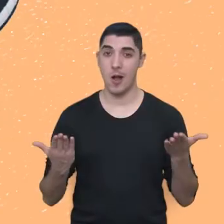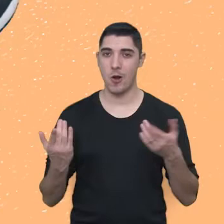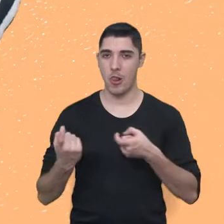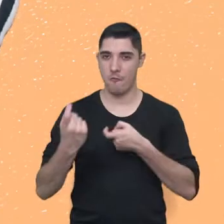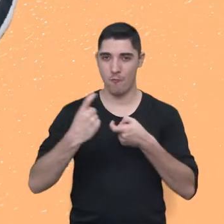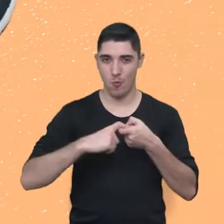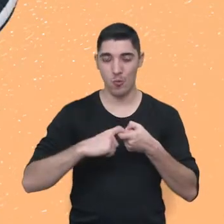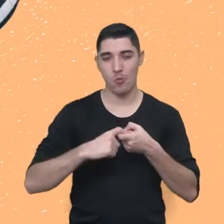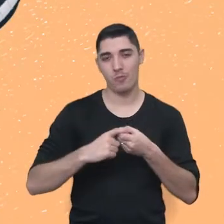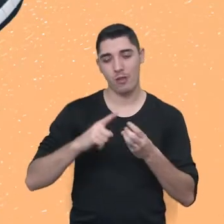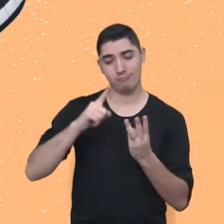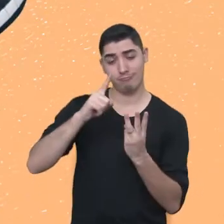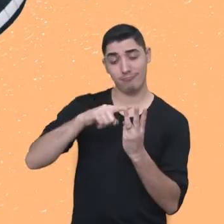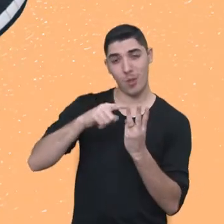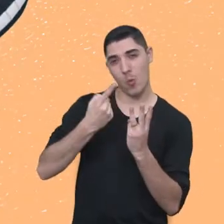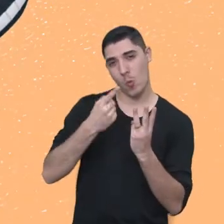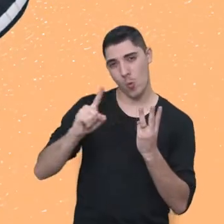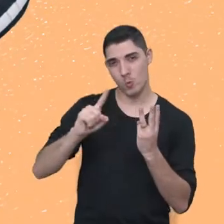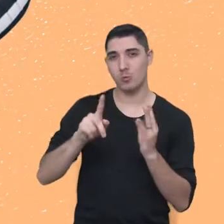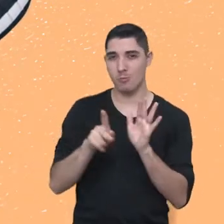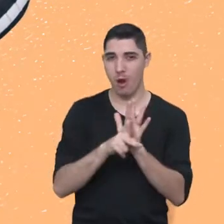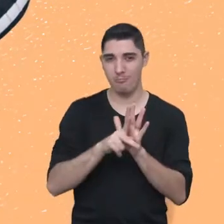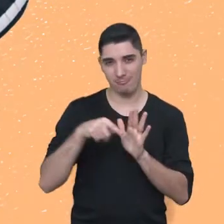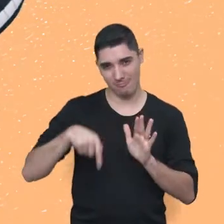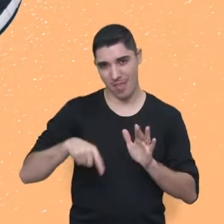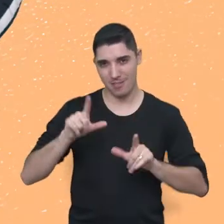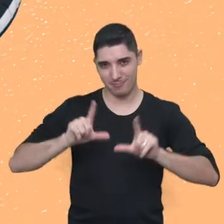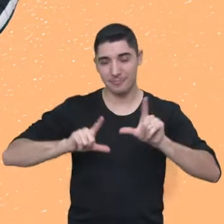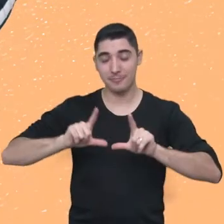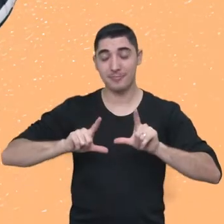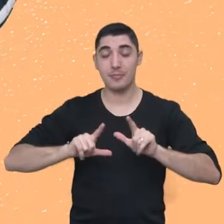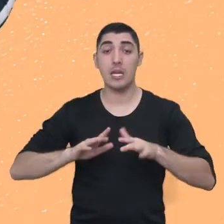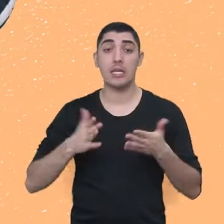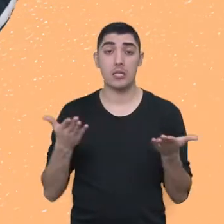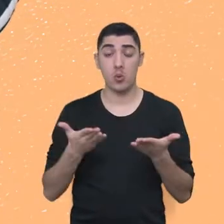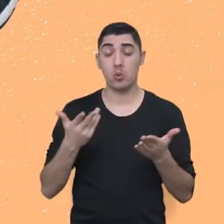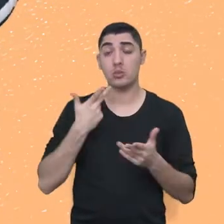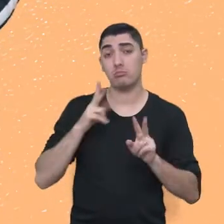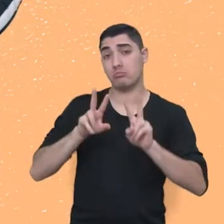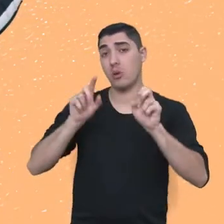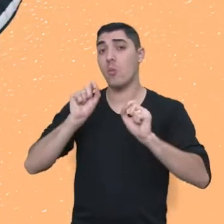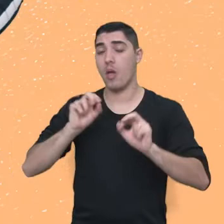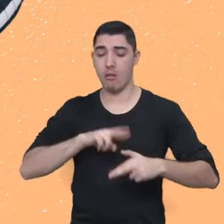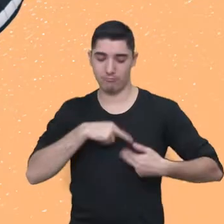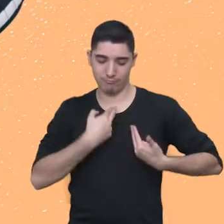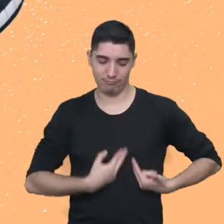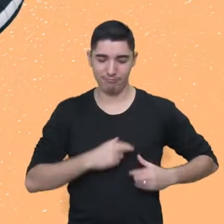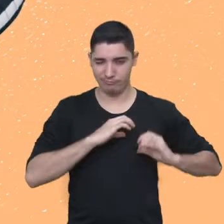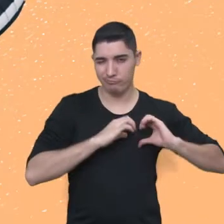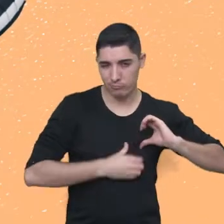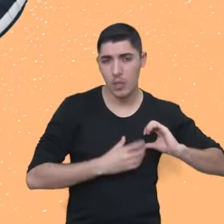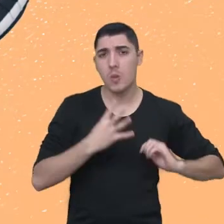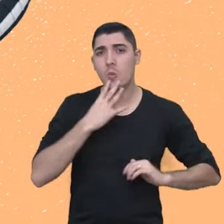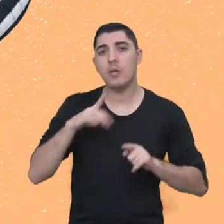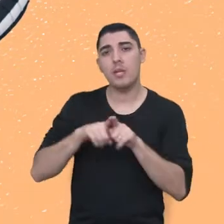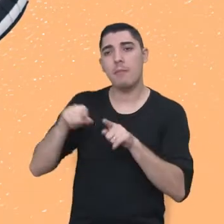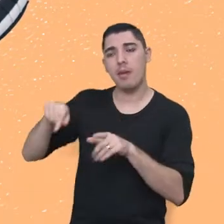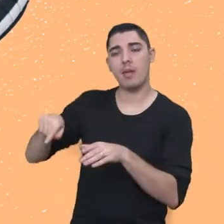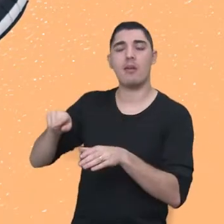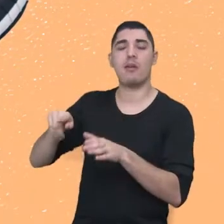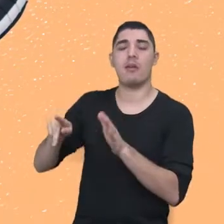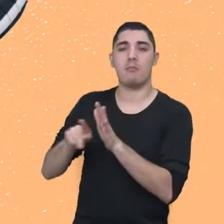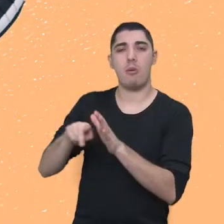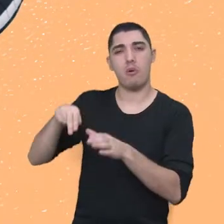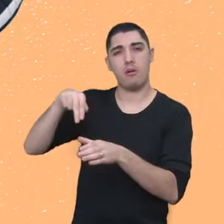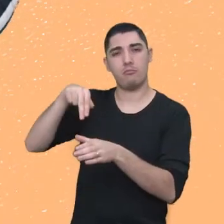Estamos de volta com o último bloco do Com a Palavra. E hoje estamos falando sobre o luto e conhecendo o trabalho do Espaço